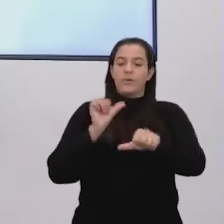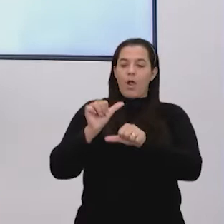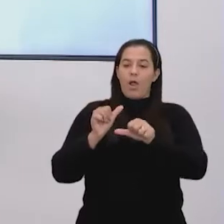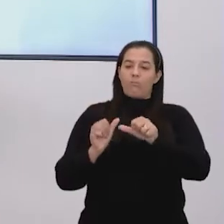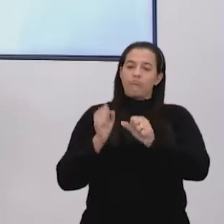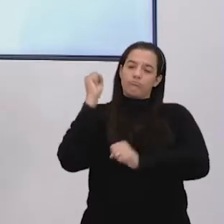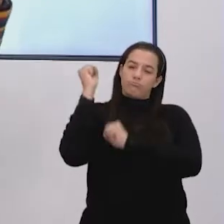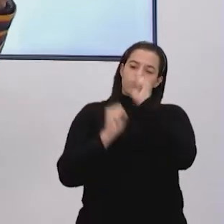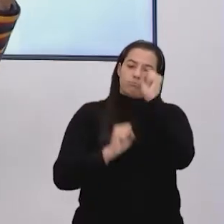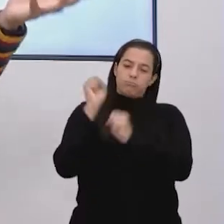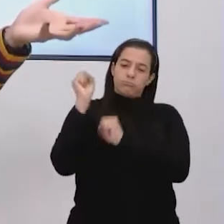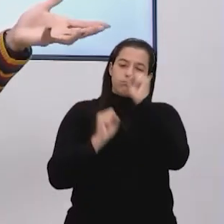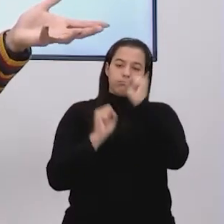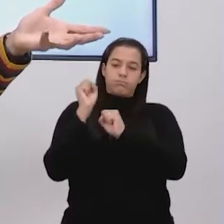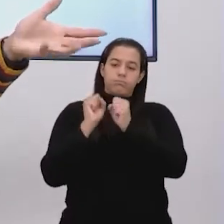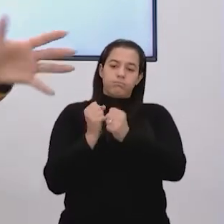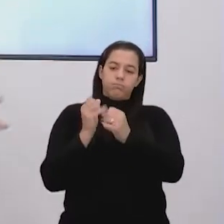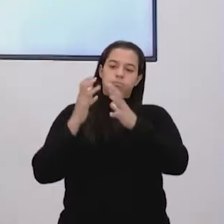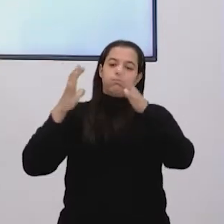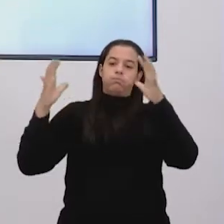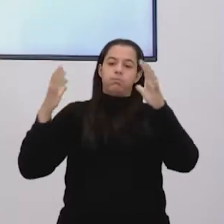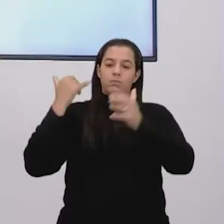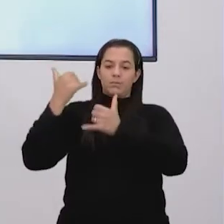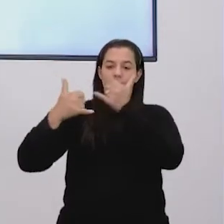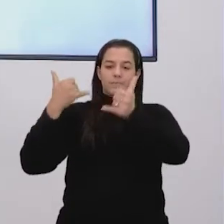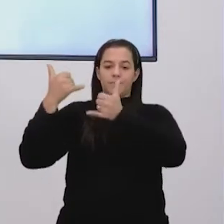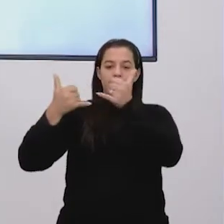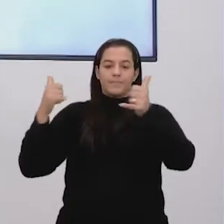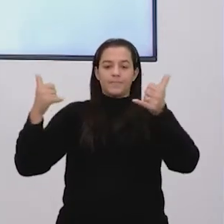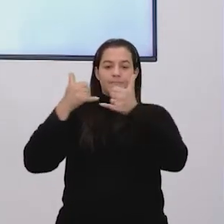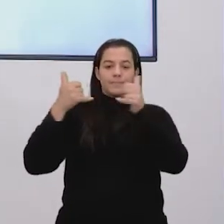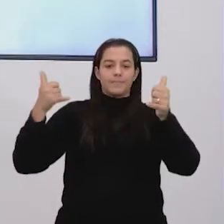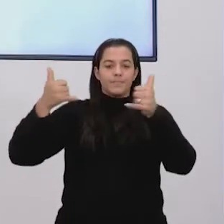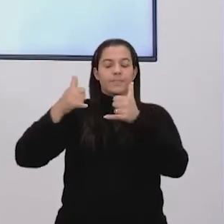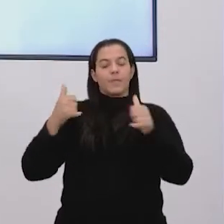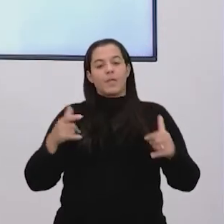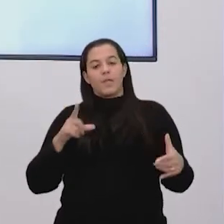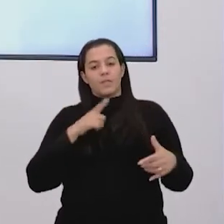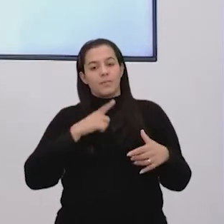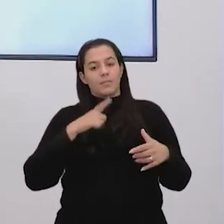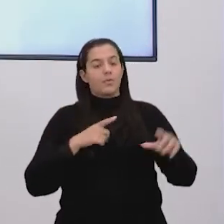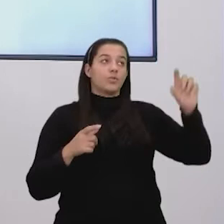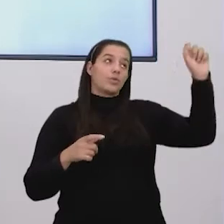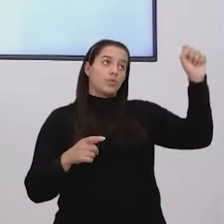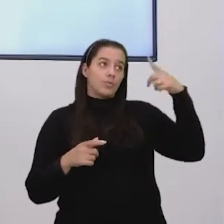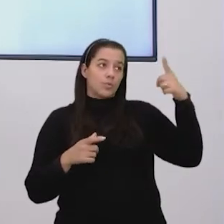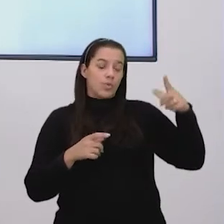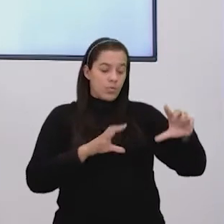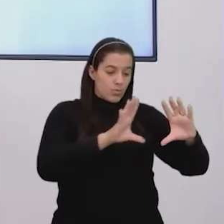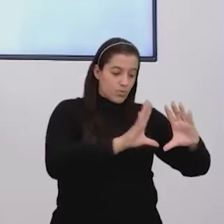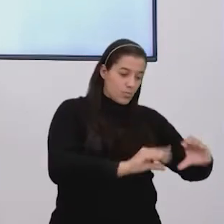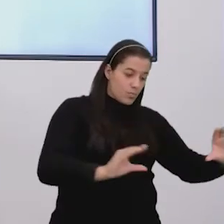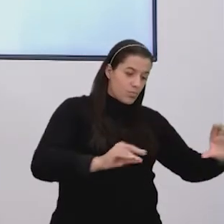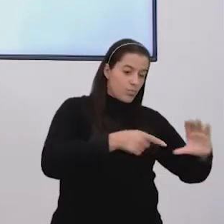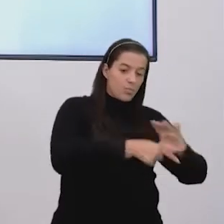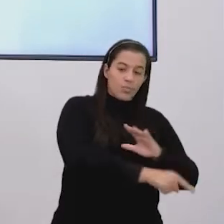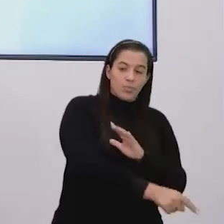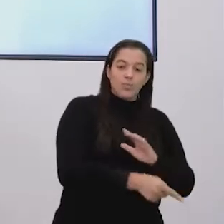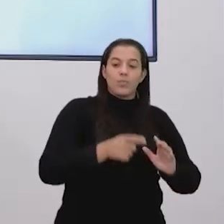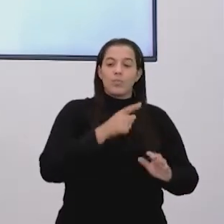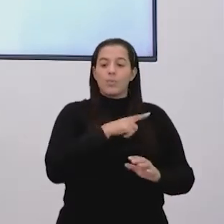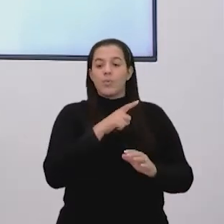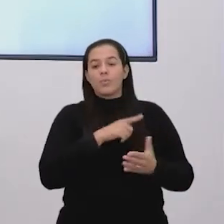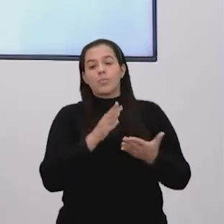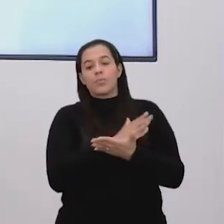turbina e tudo mais. A gente viu que as usinas geotérmicas, esse calor pode ser retirado direto do solo, mas uma outra forma é quando a gente